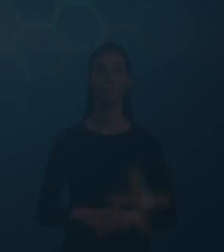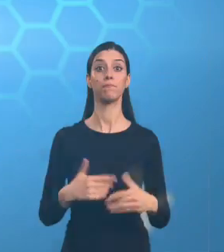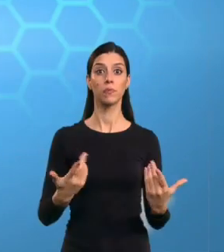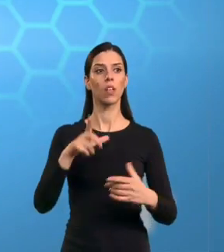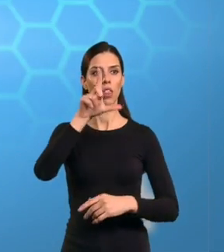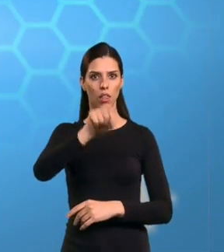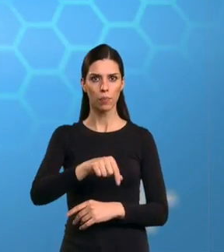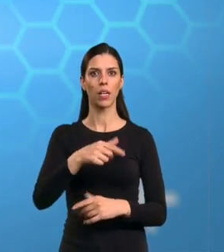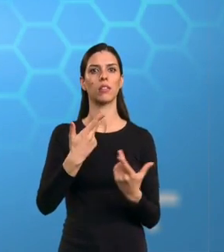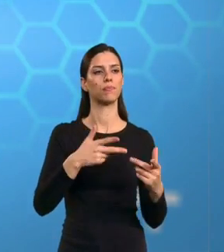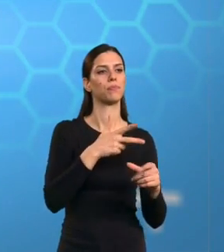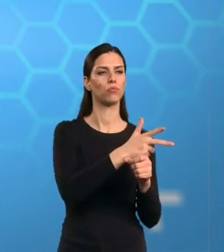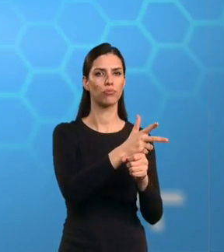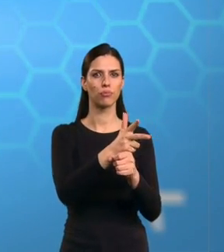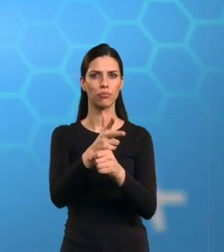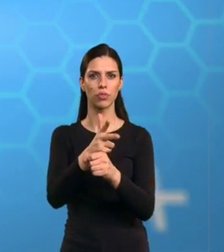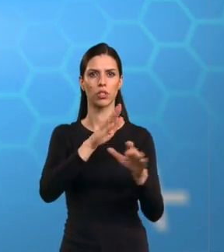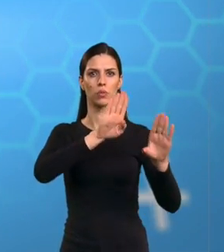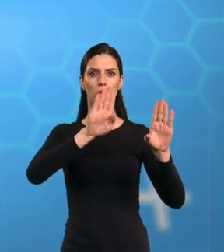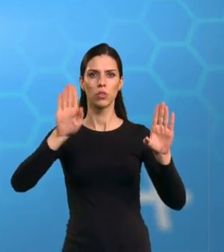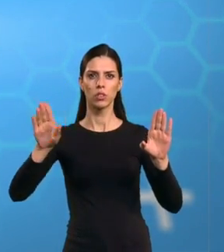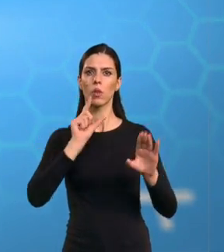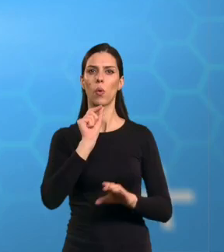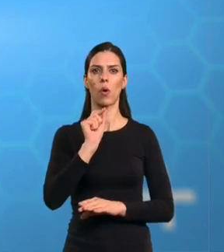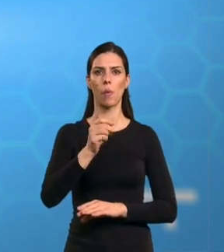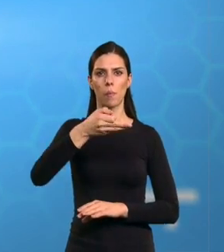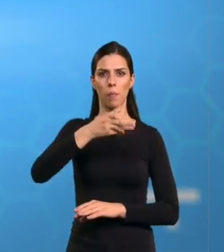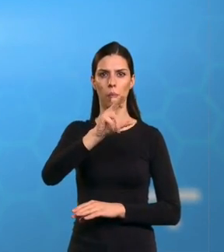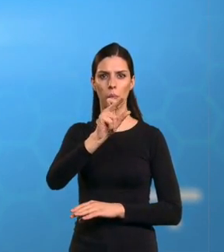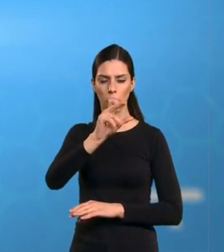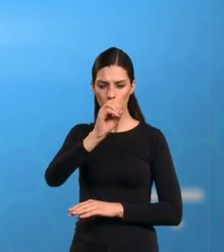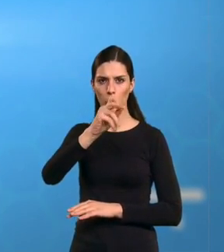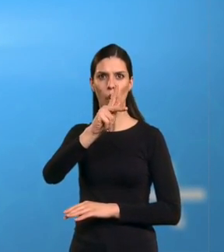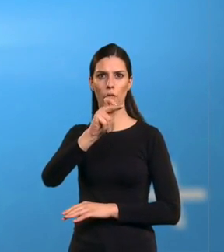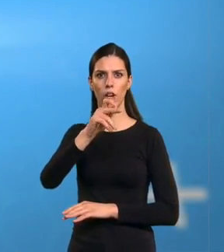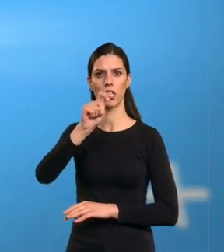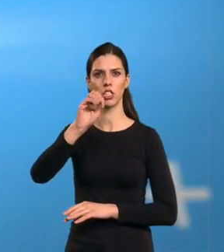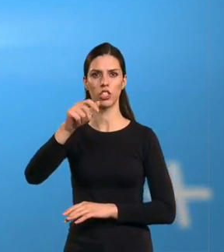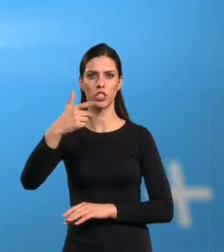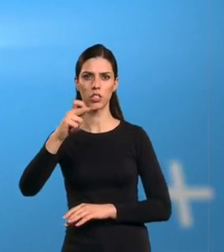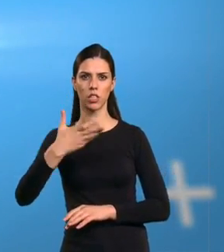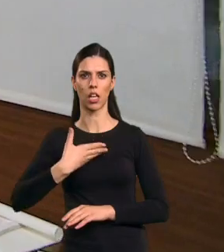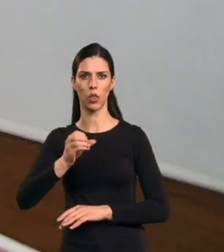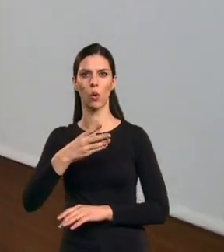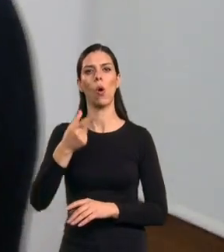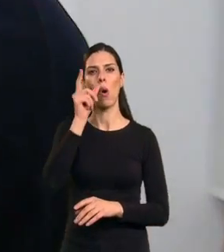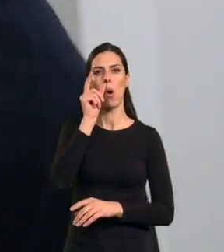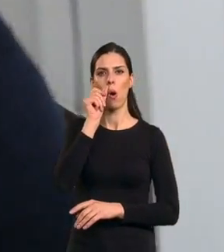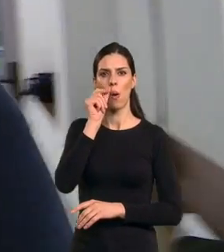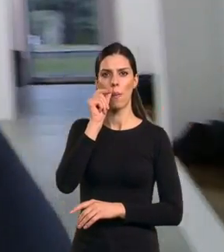Visitamos ainda a exposição Prova de Estado, do artista plástico José Pedro Croft,